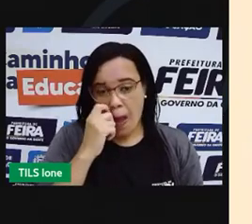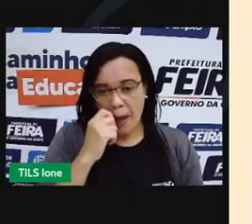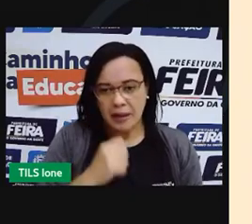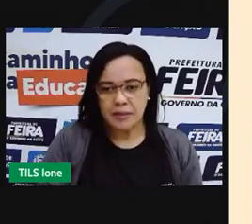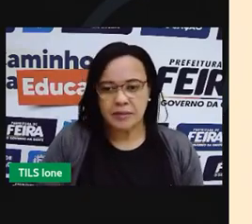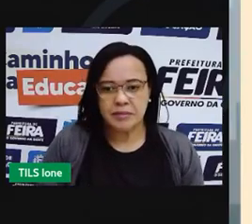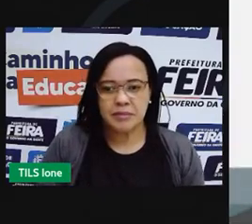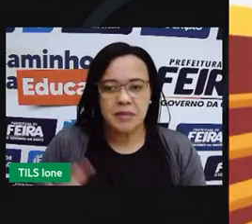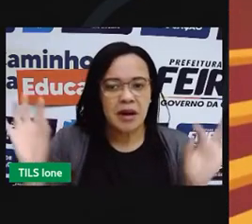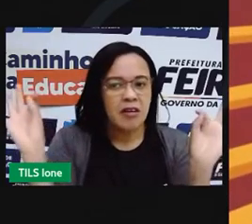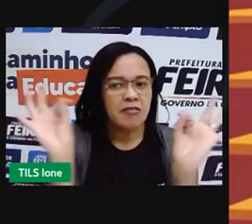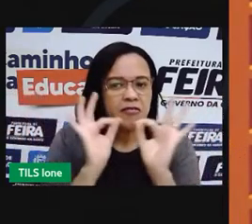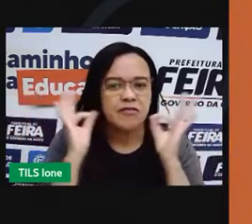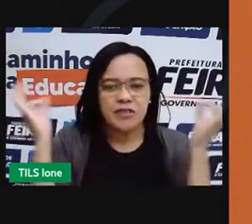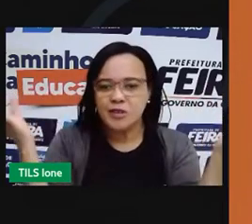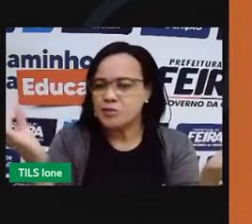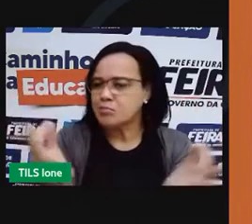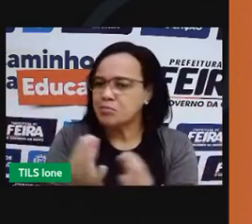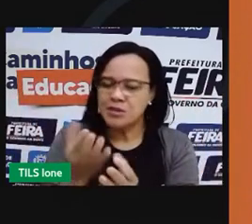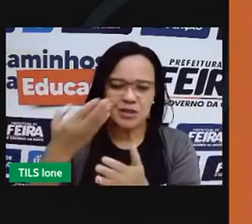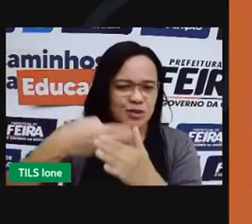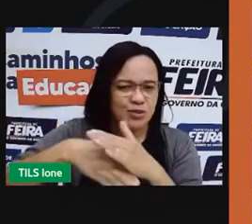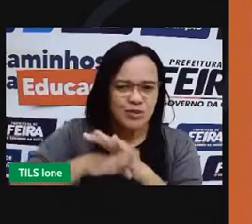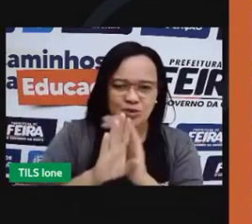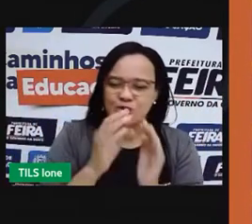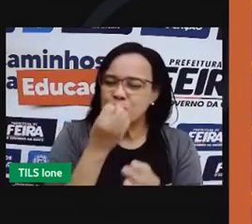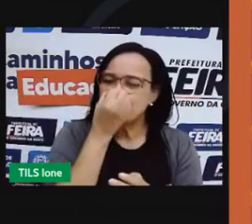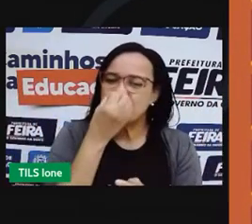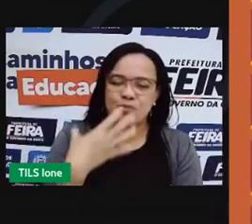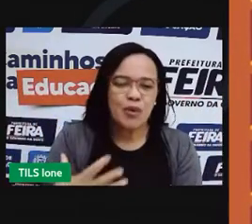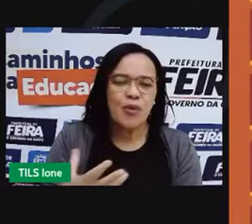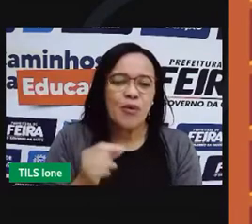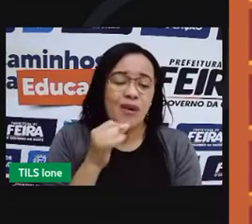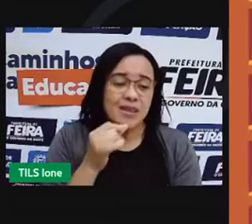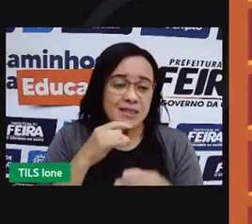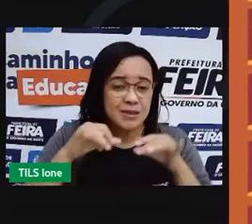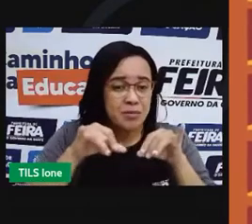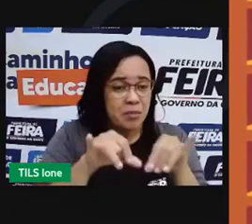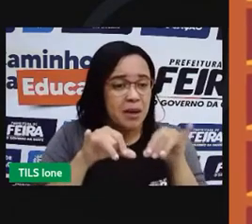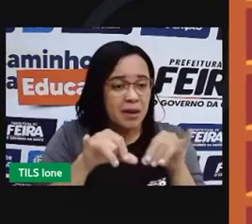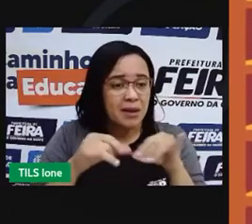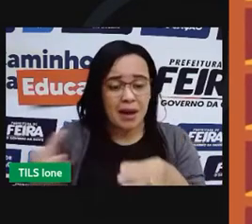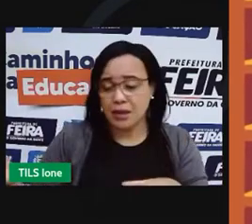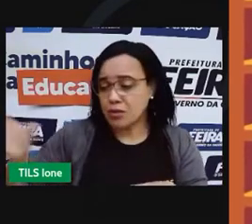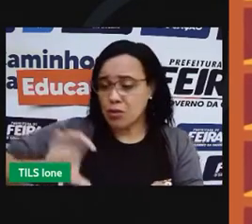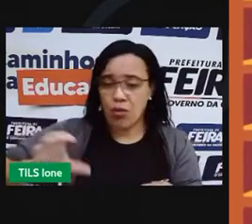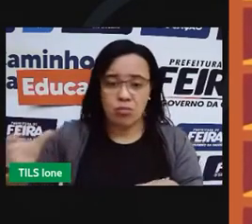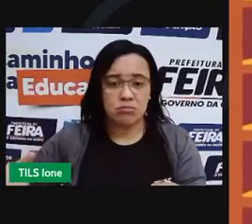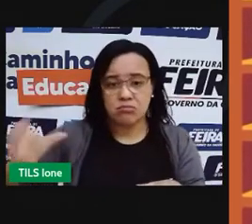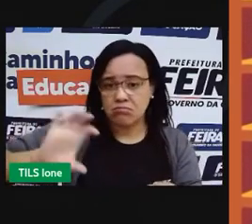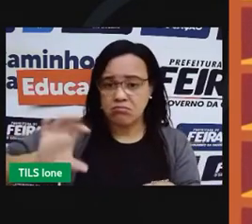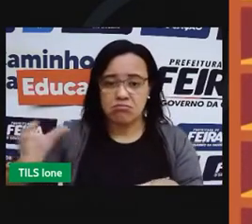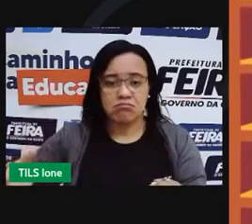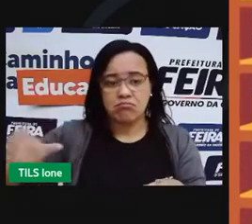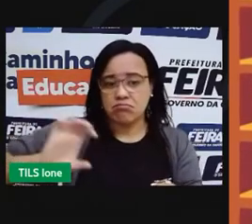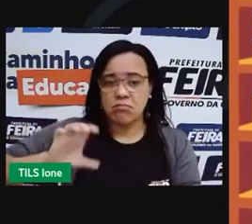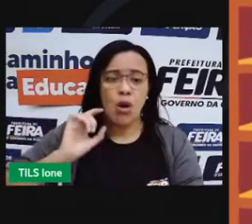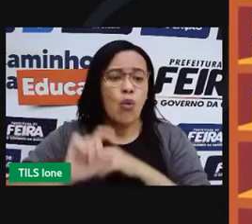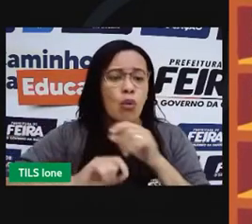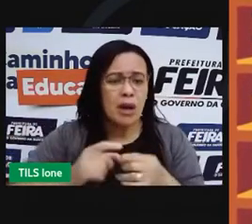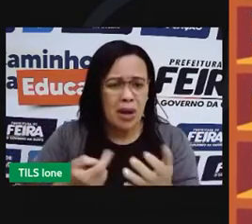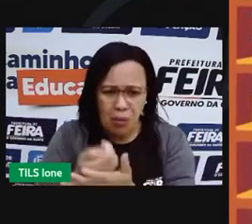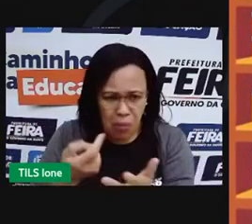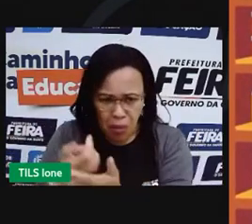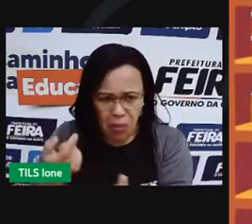E a família não perdeu tempo. No dia seguinte, ao fazer as compras da semana, a dona Ângela só colocou no carrinho do mercado o que a